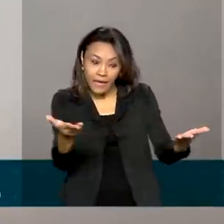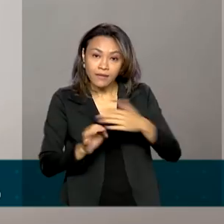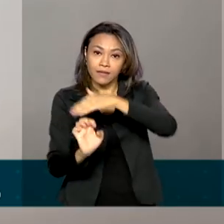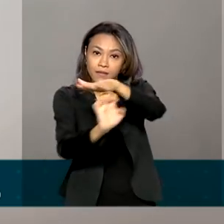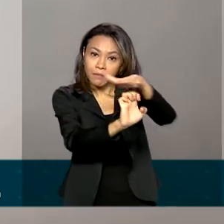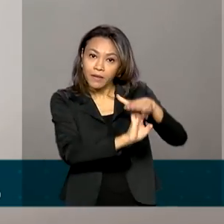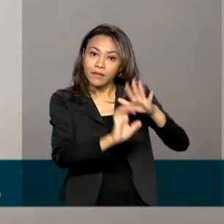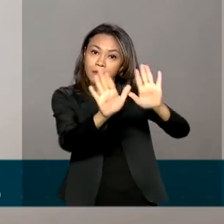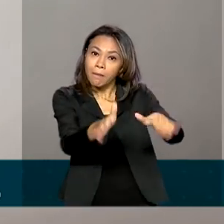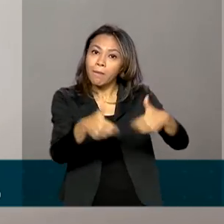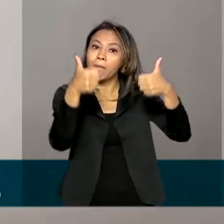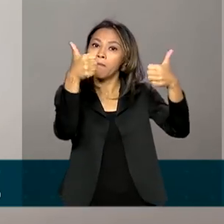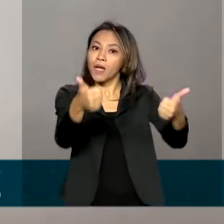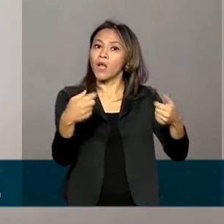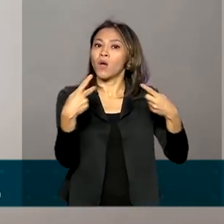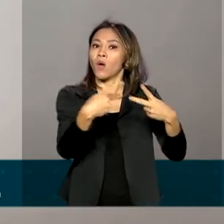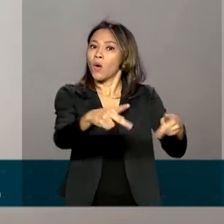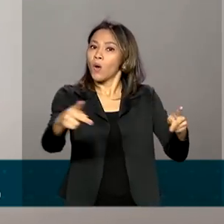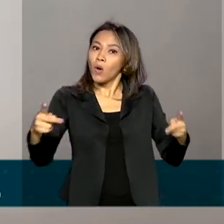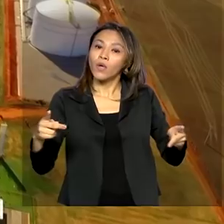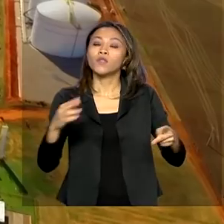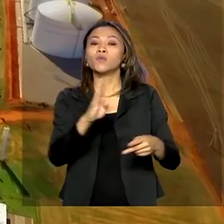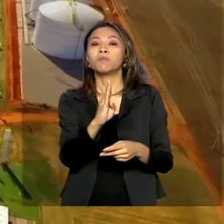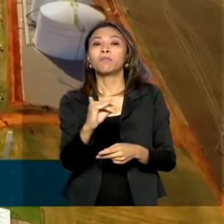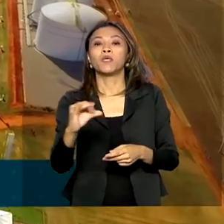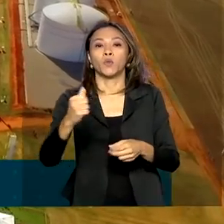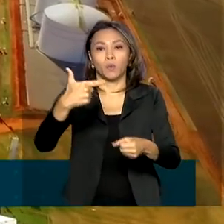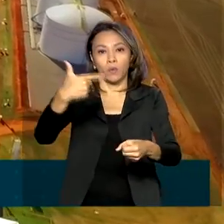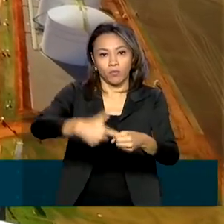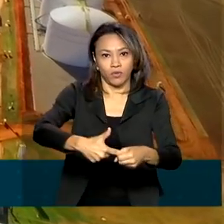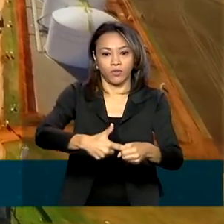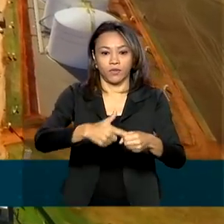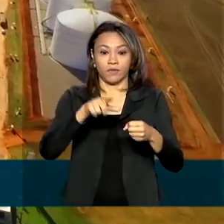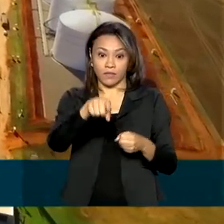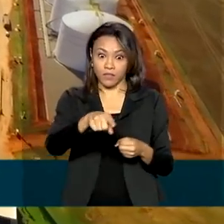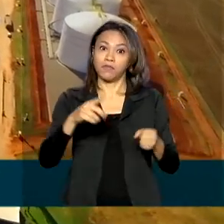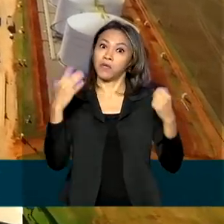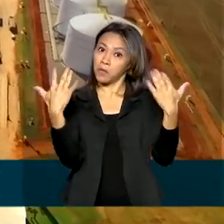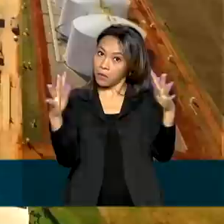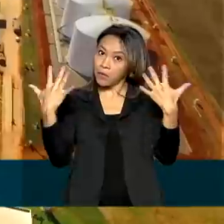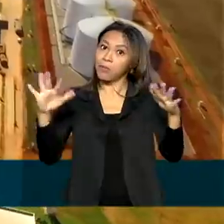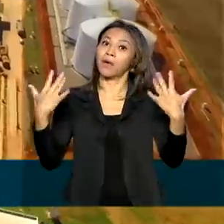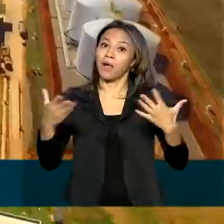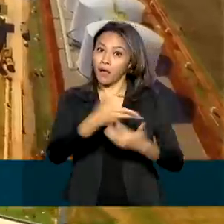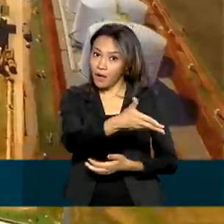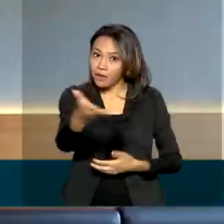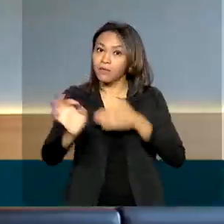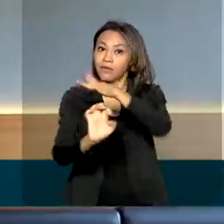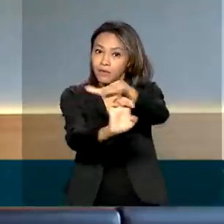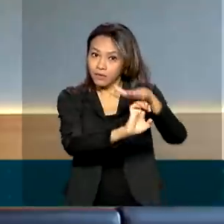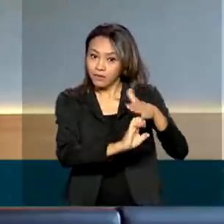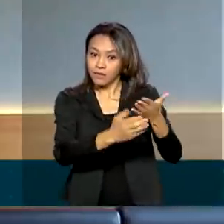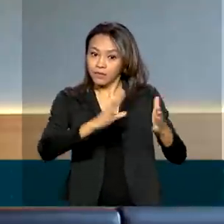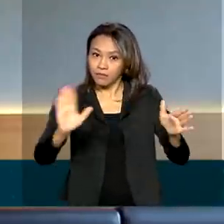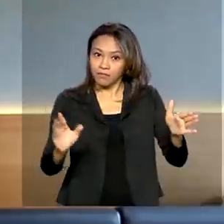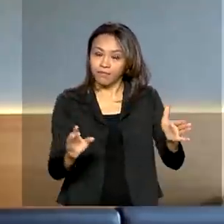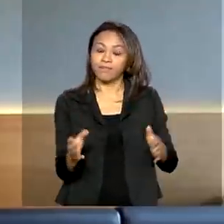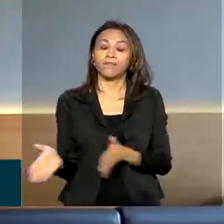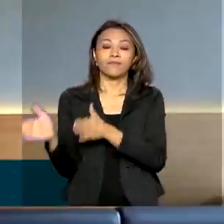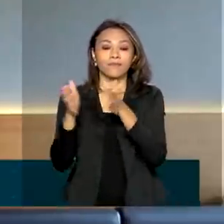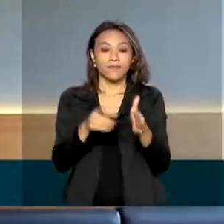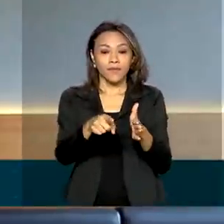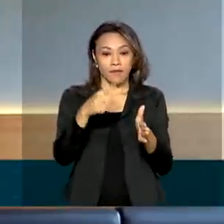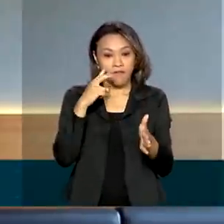eficiência energética ambiental na produção dos biocombustíveis. Incentivo que foi comemorado pelos produtores. Ver o